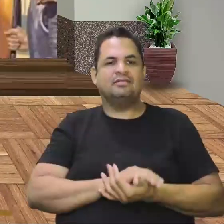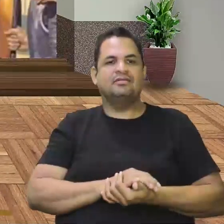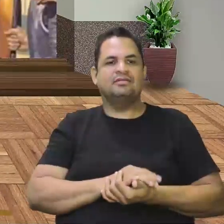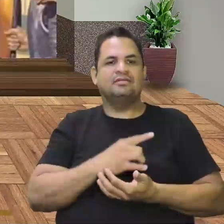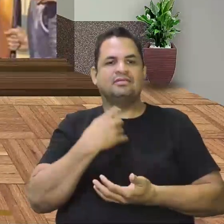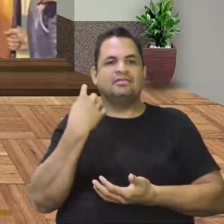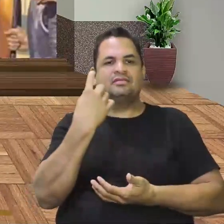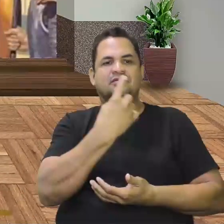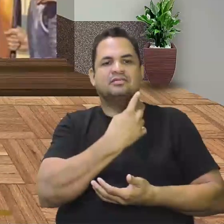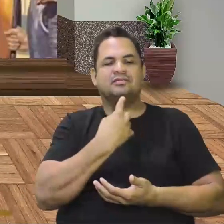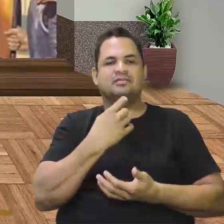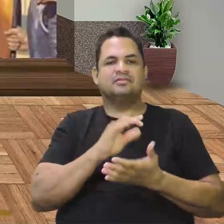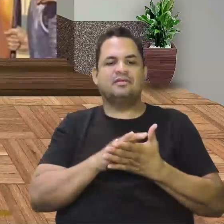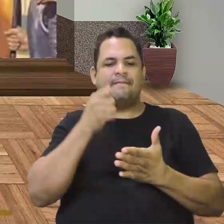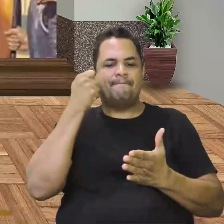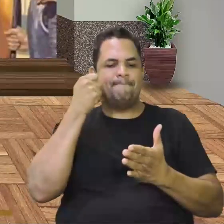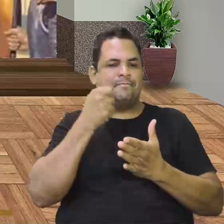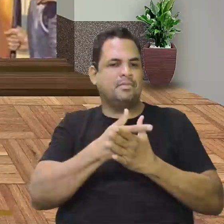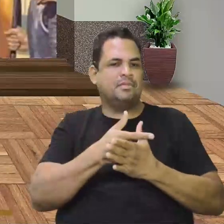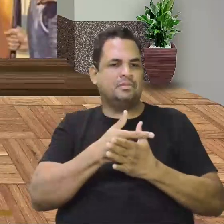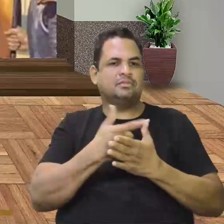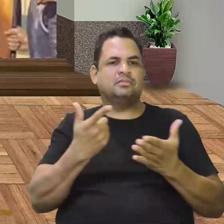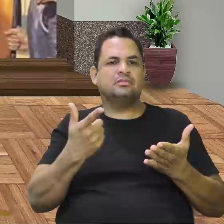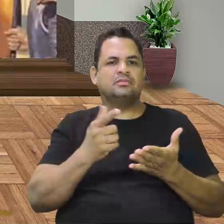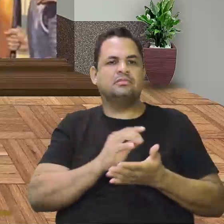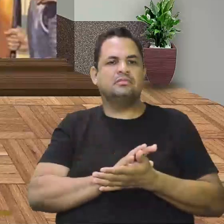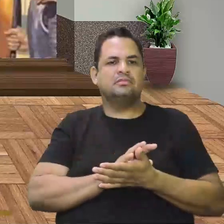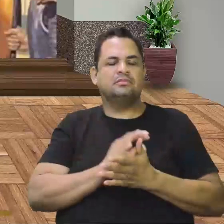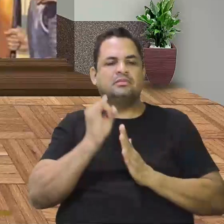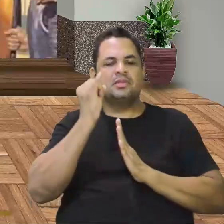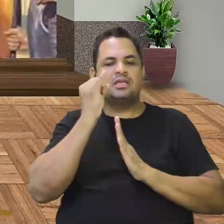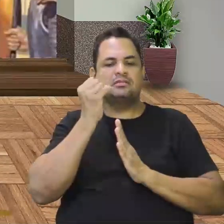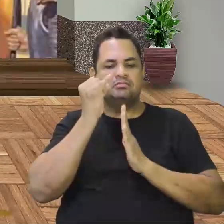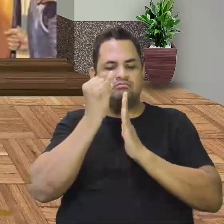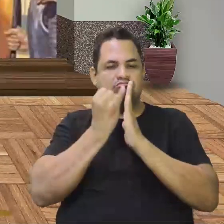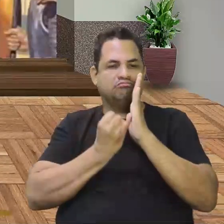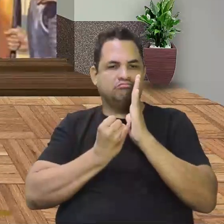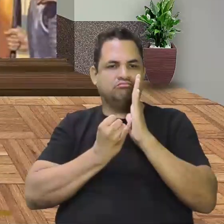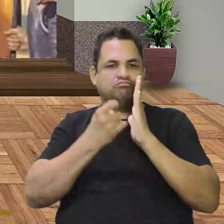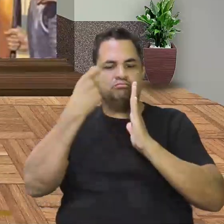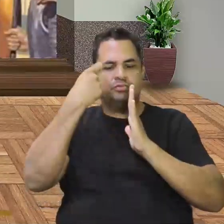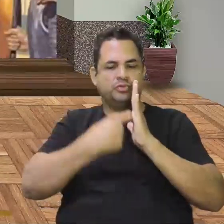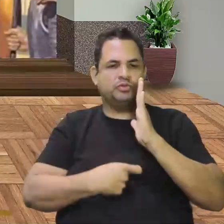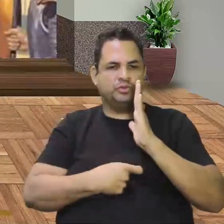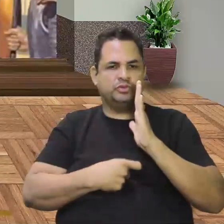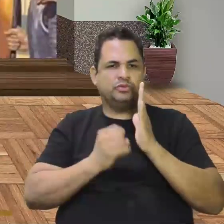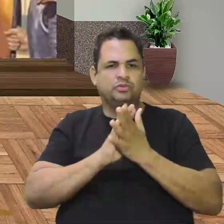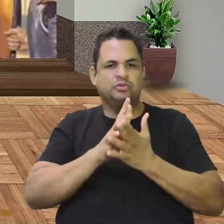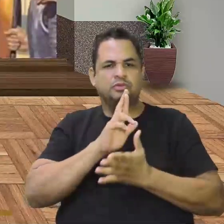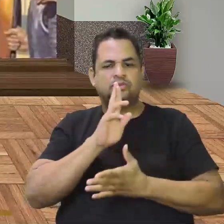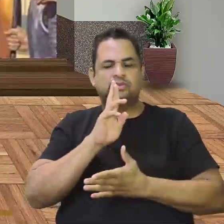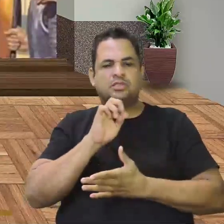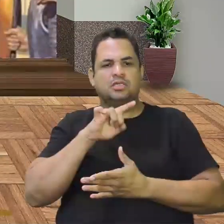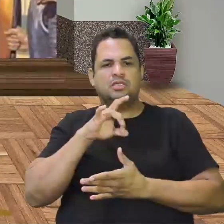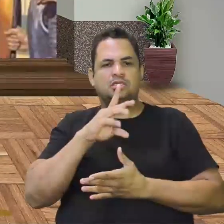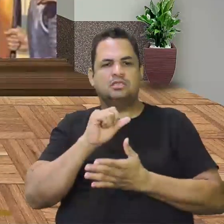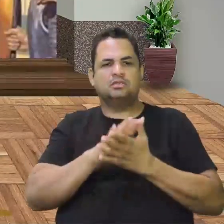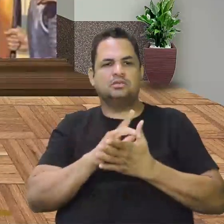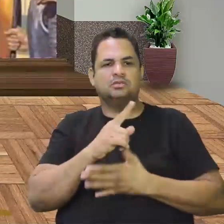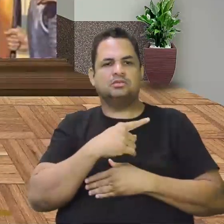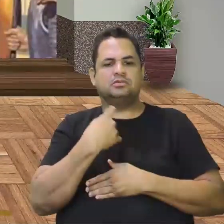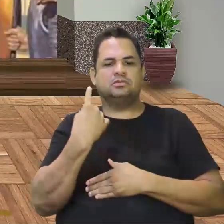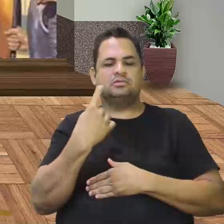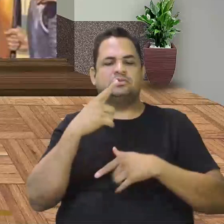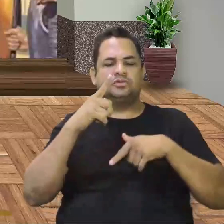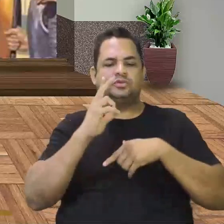Nós pagamos uma coisa chamada imposto de renda. Ou seja, nós continuamos trabalhando para o